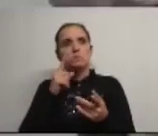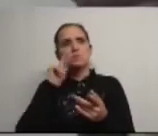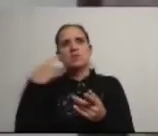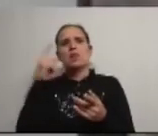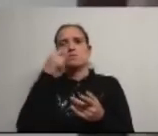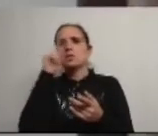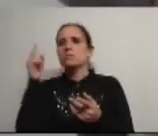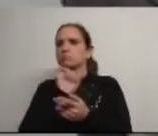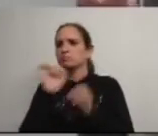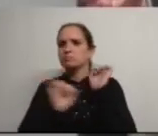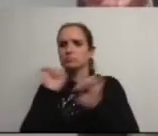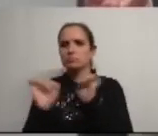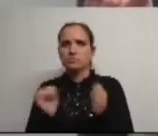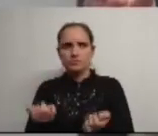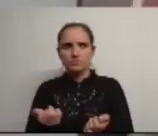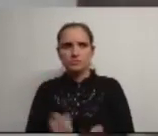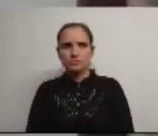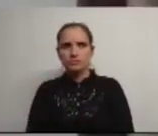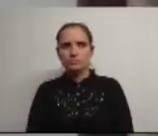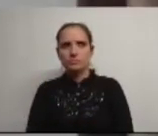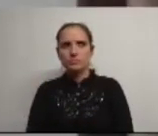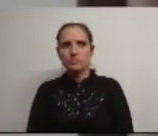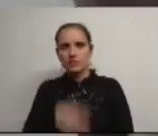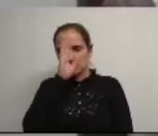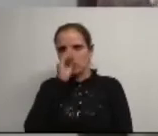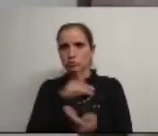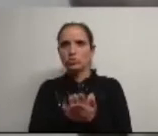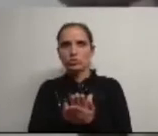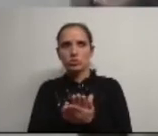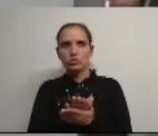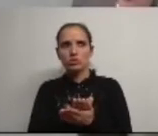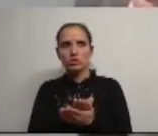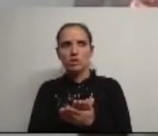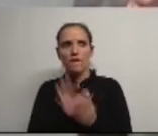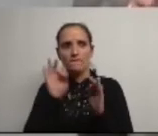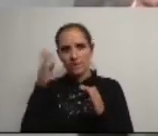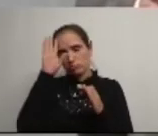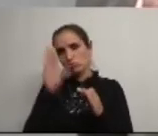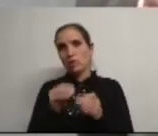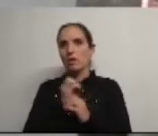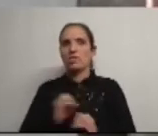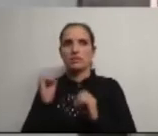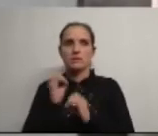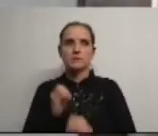tudo eu chamo-lhe os estudólogos porque sabem de tudo e ao fim ao cabo não sabem de nada